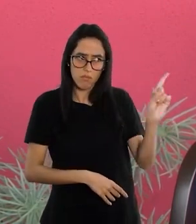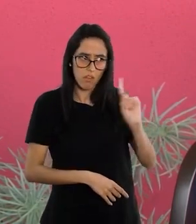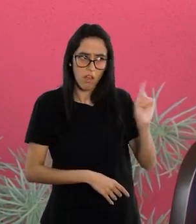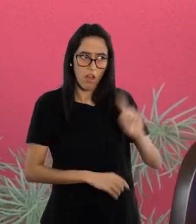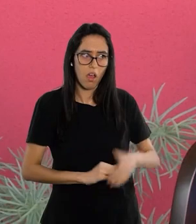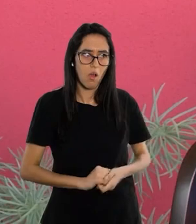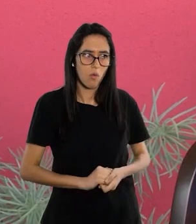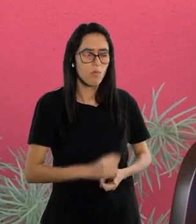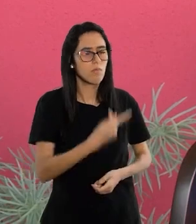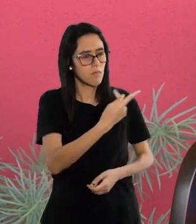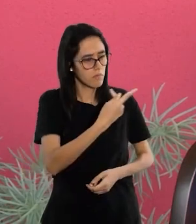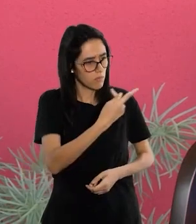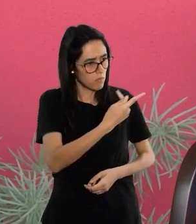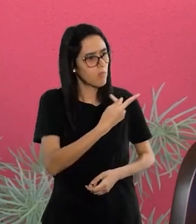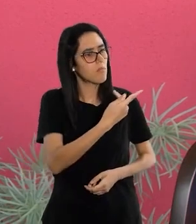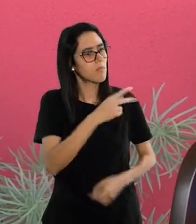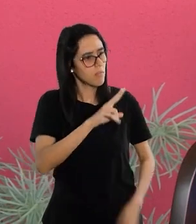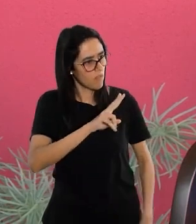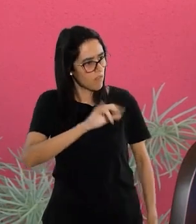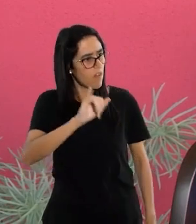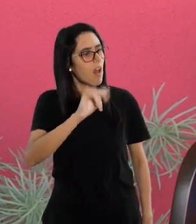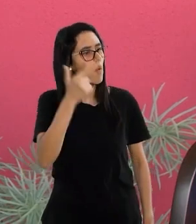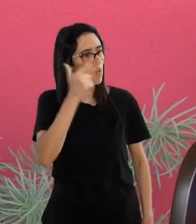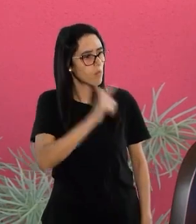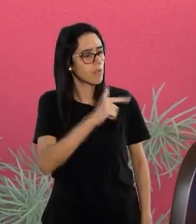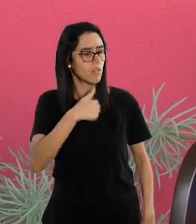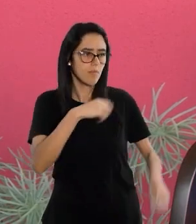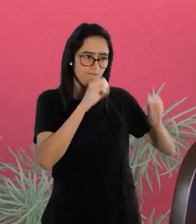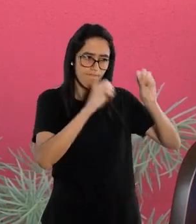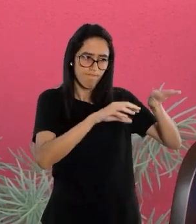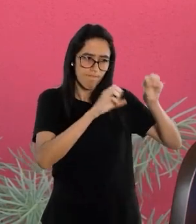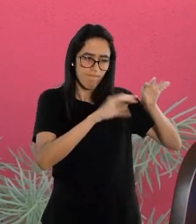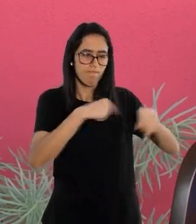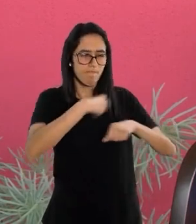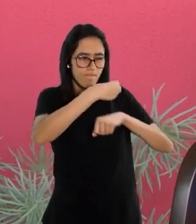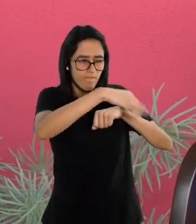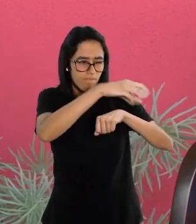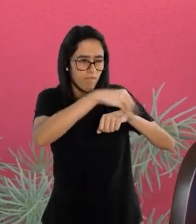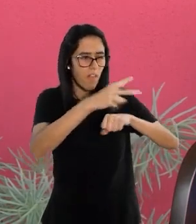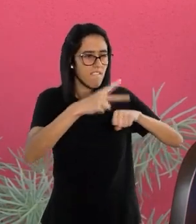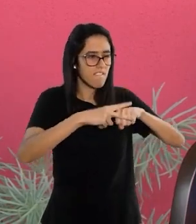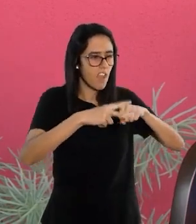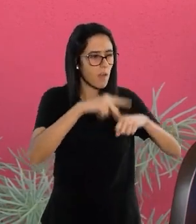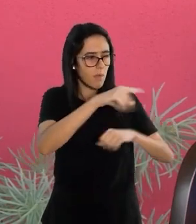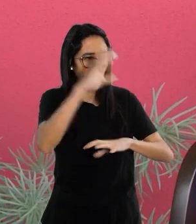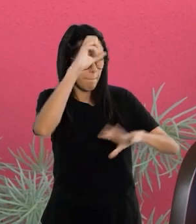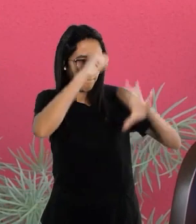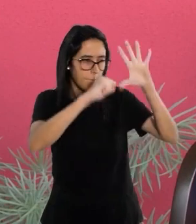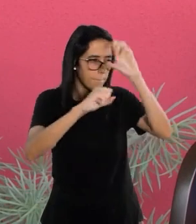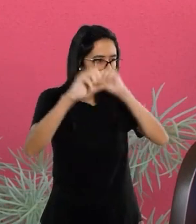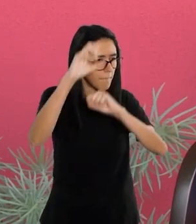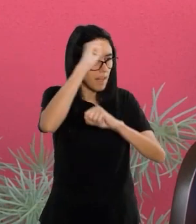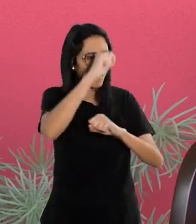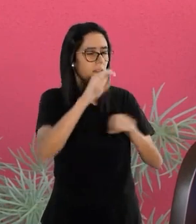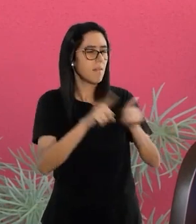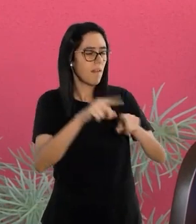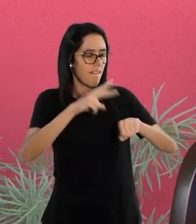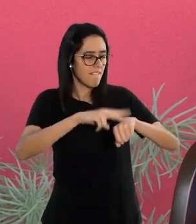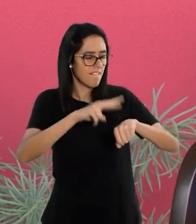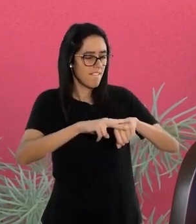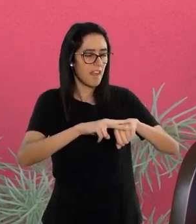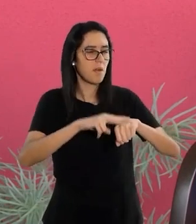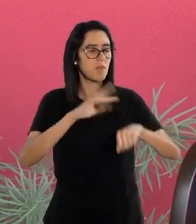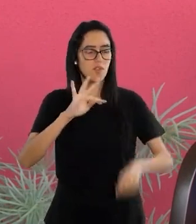desistir. A gente vai... Vou te ensinar, vou te passar uns verbos que você precisa aprender.